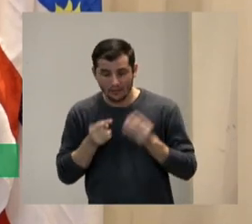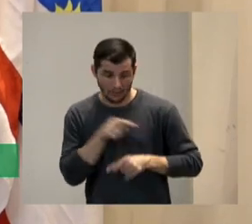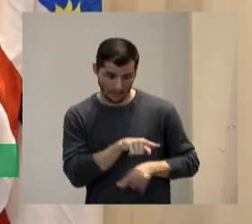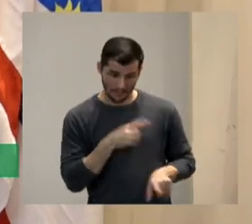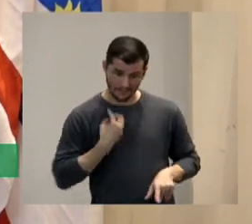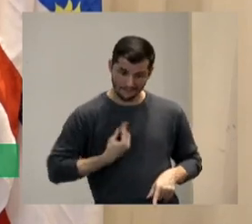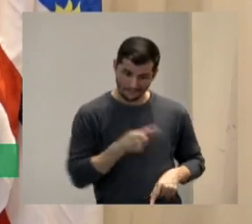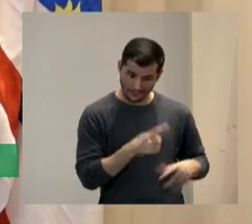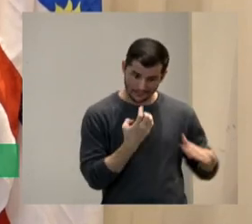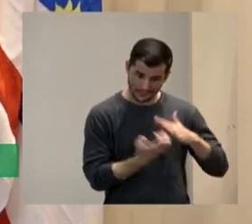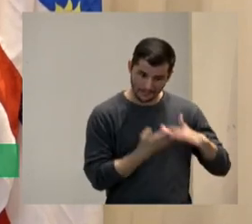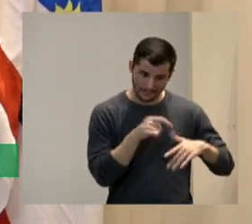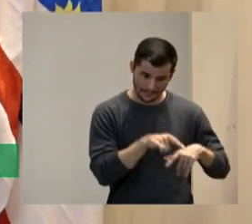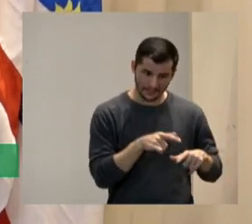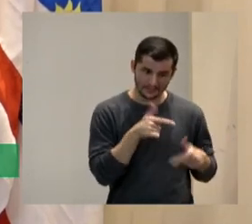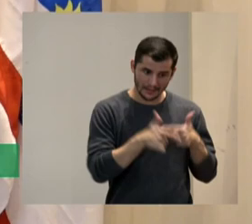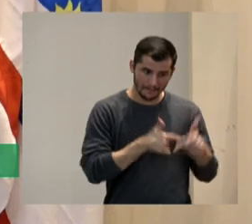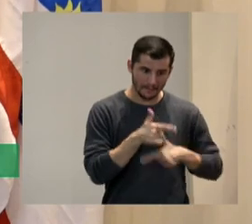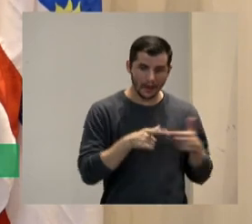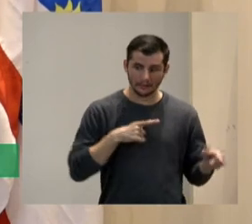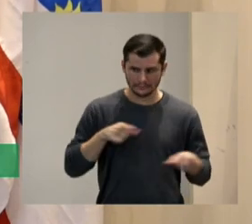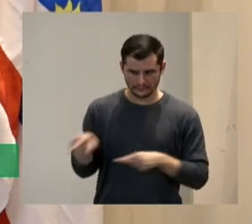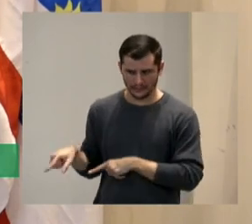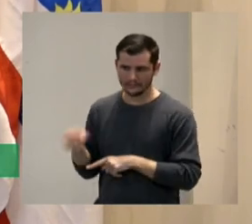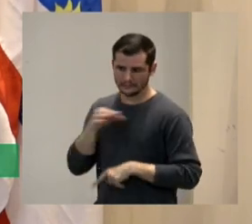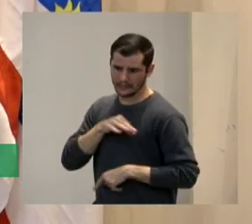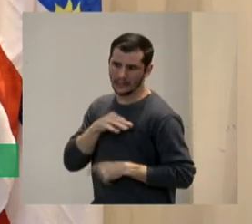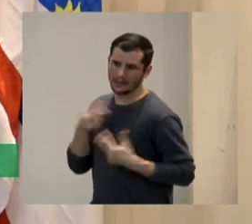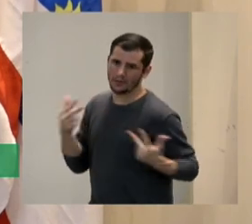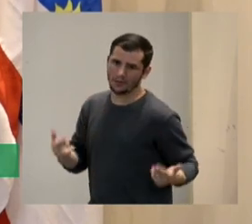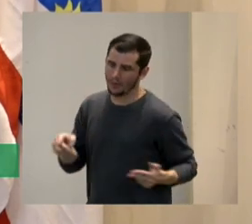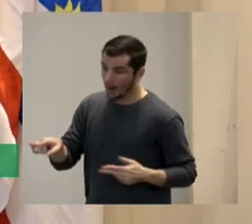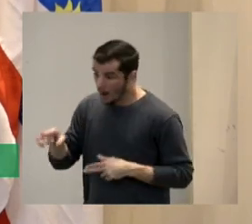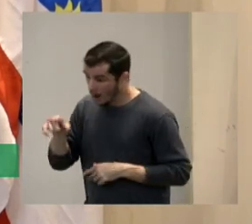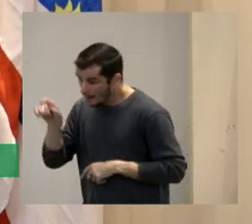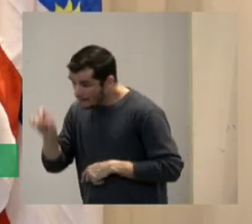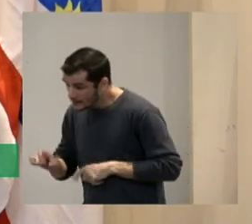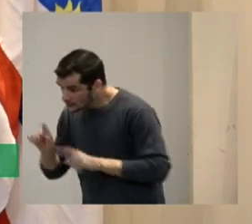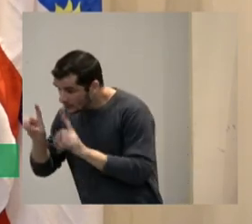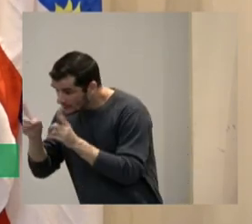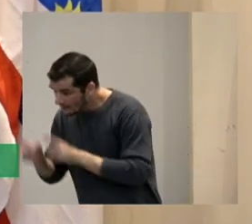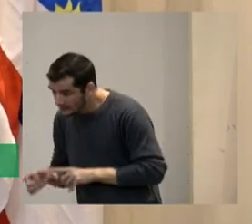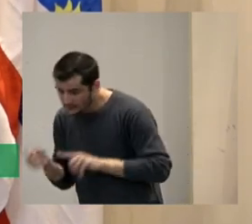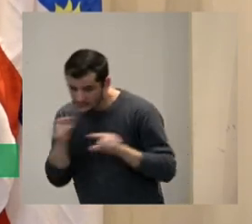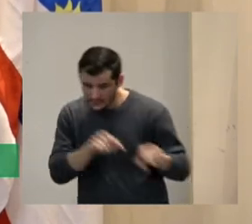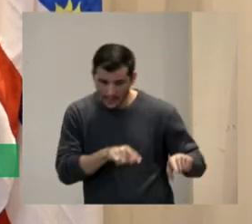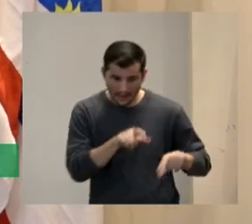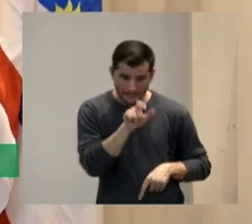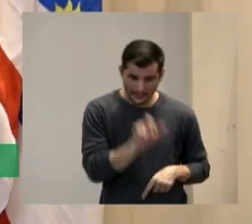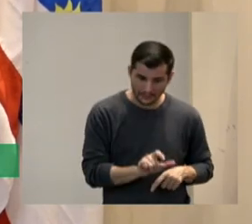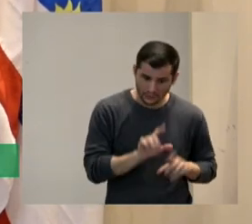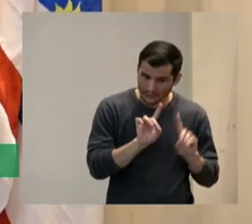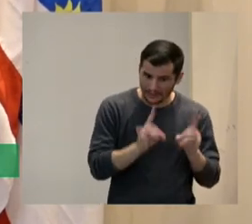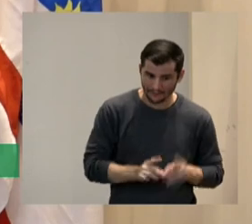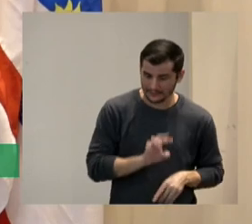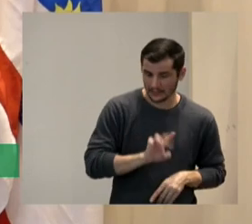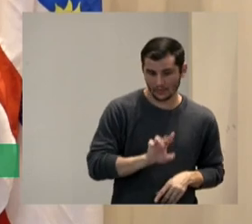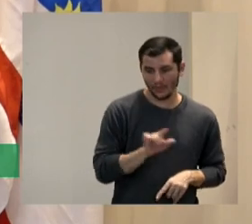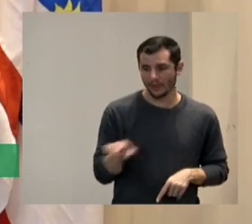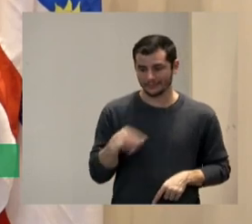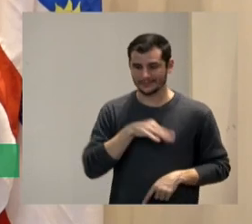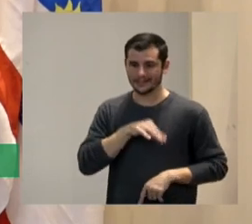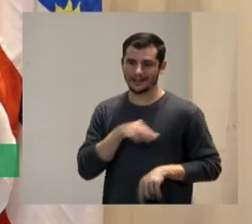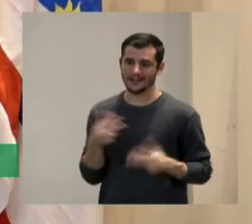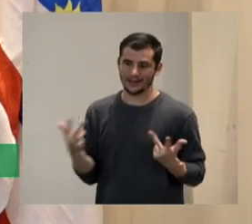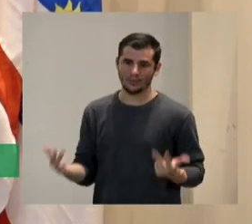porque os salários são iguais para a pessoa PCD ou não PCD não tem essa diferença agora você tem que entregar e eu